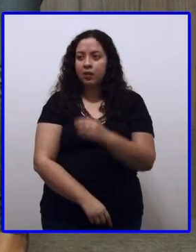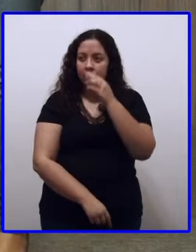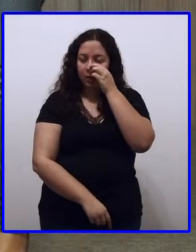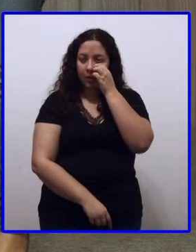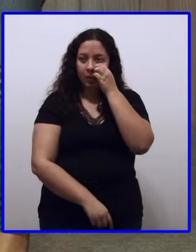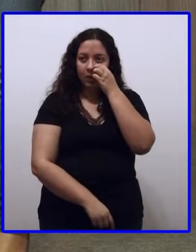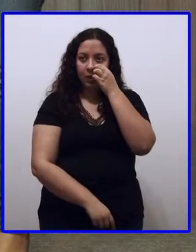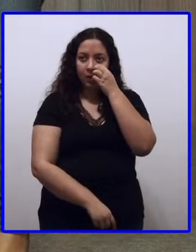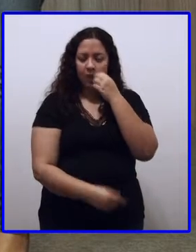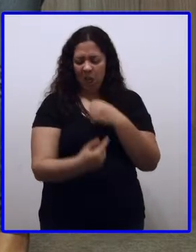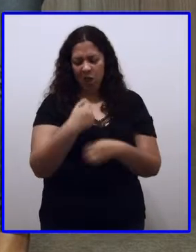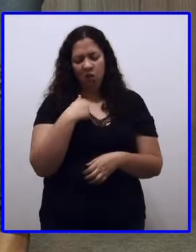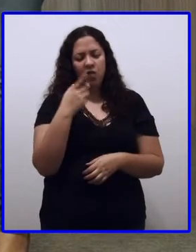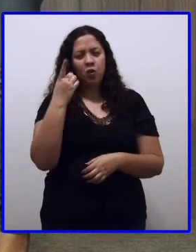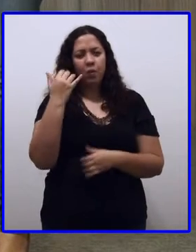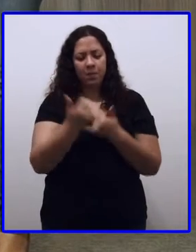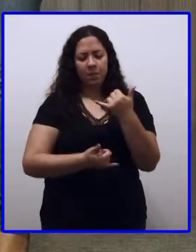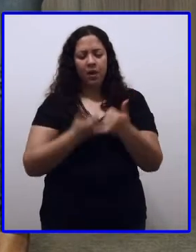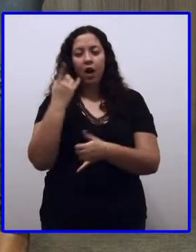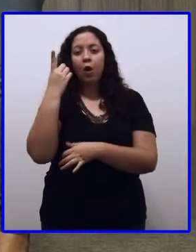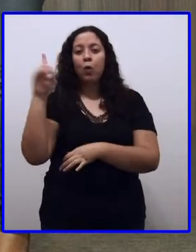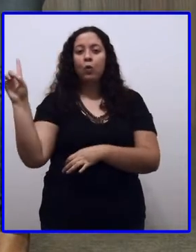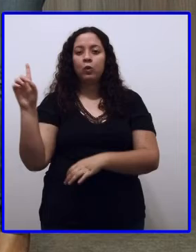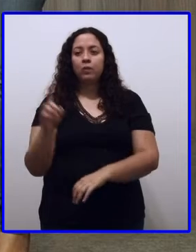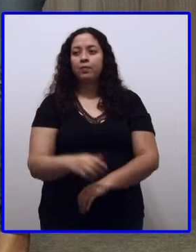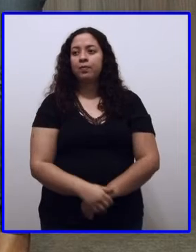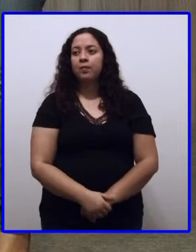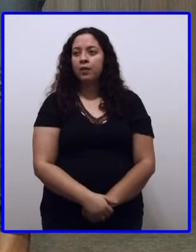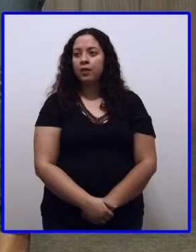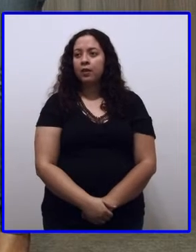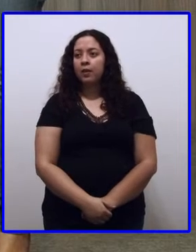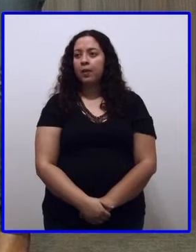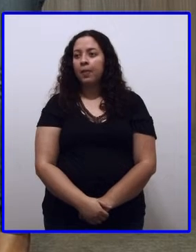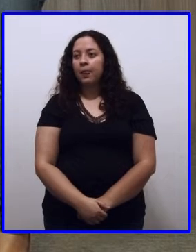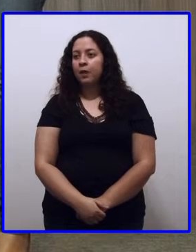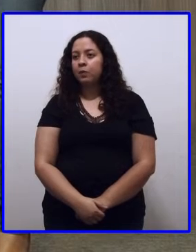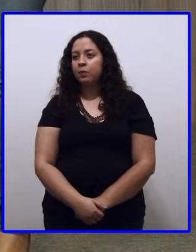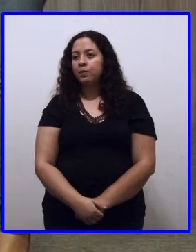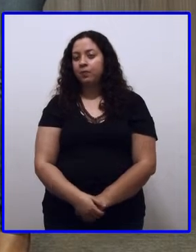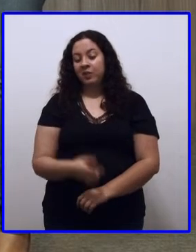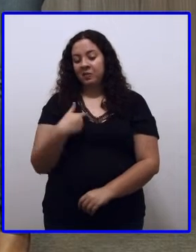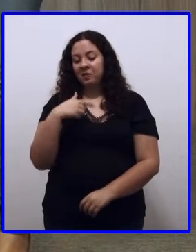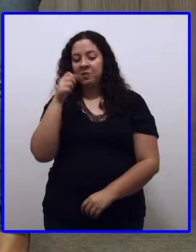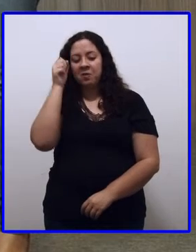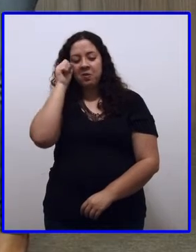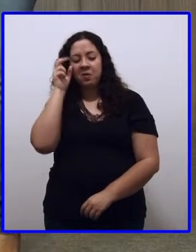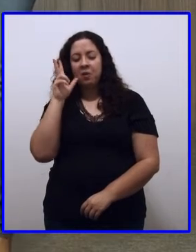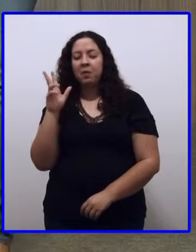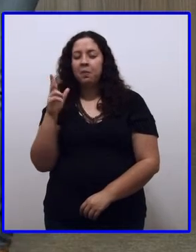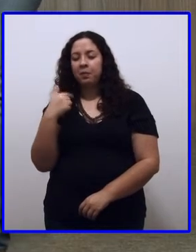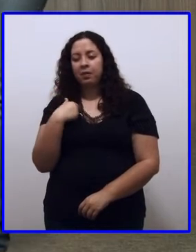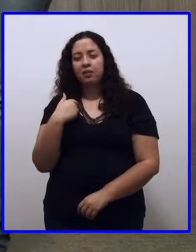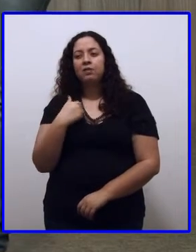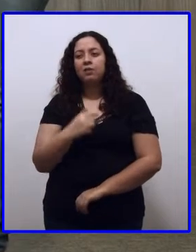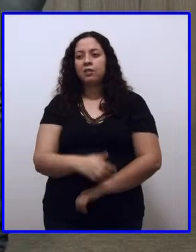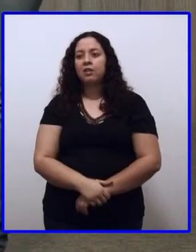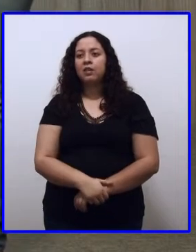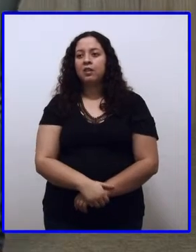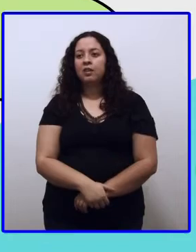uma vez. Eu vou jogar a última. Aproveita, ué. Faz o ponto em cima da mesma palavra. É, eu vou ser muito esperta. Eu vou virar aqui.